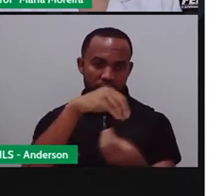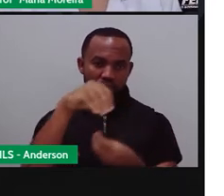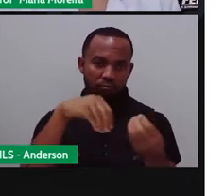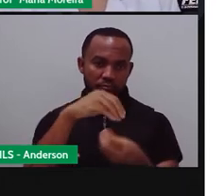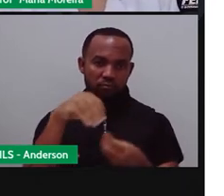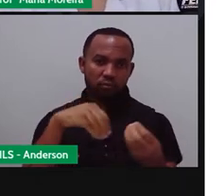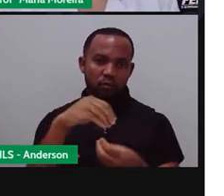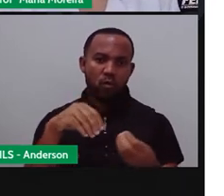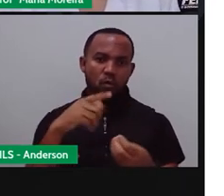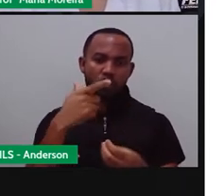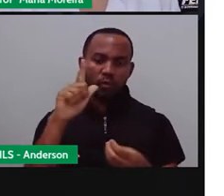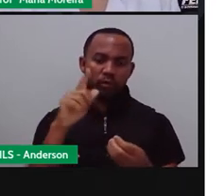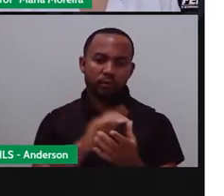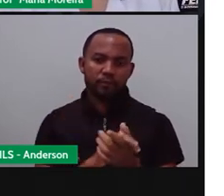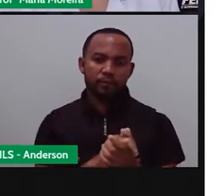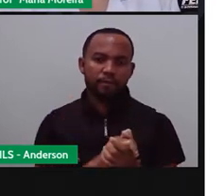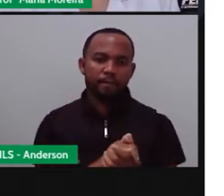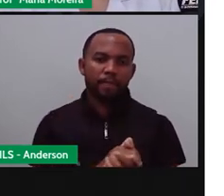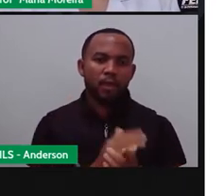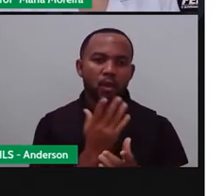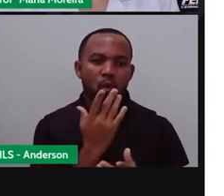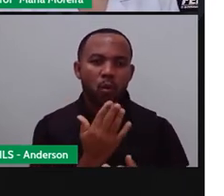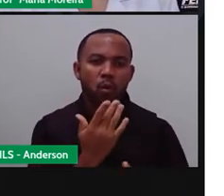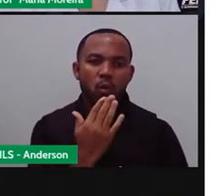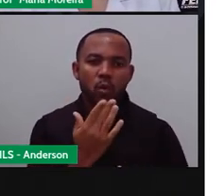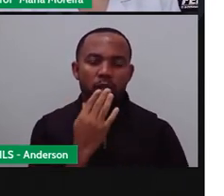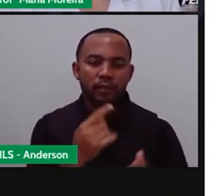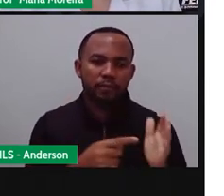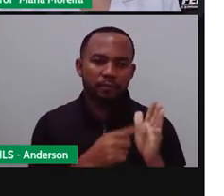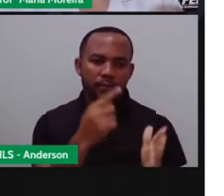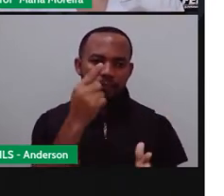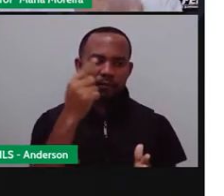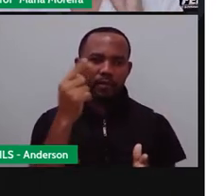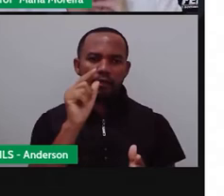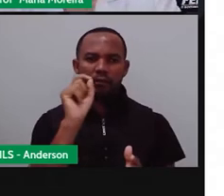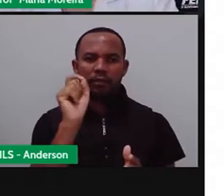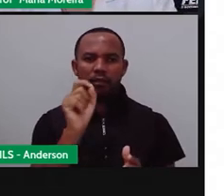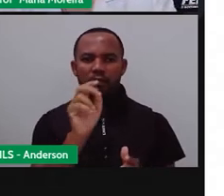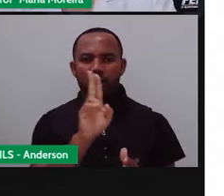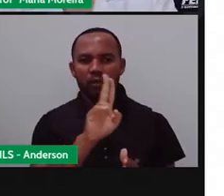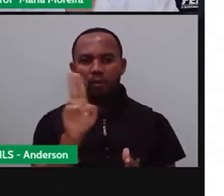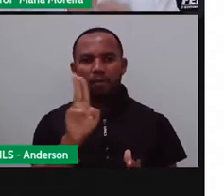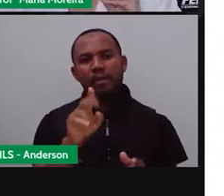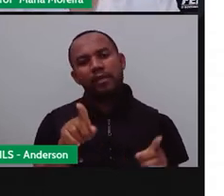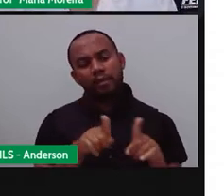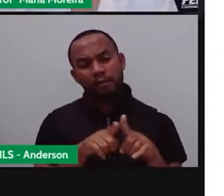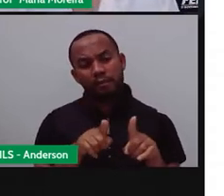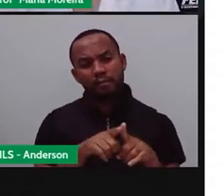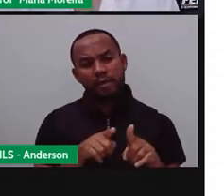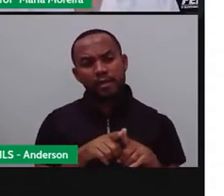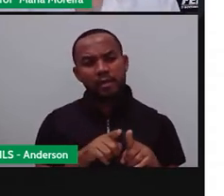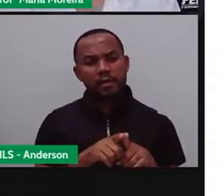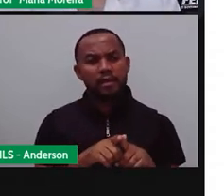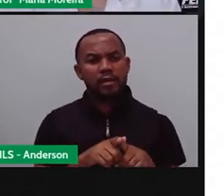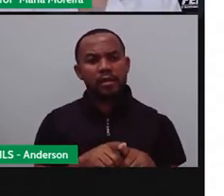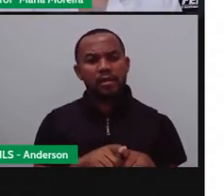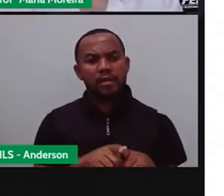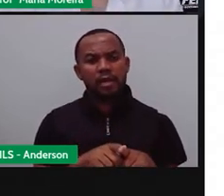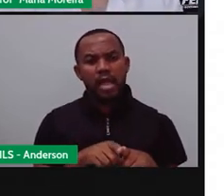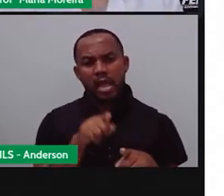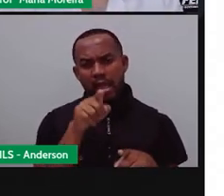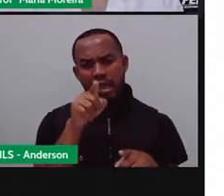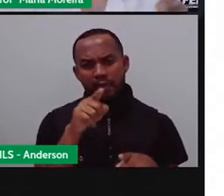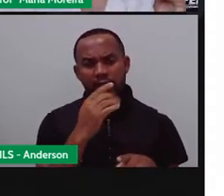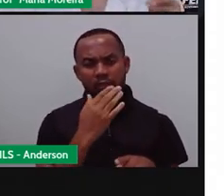as outras. Essas cores primárias também são chamadas de cores puras. Por quê? Porque, né,